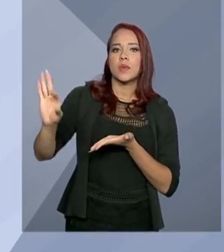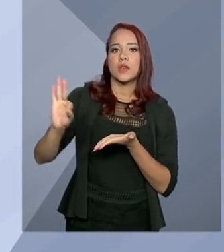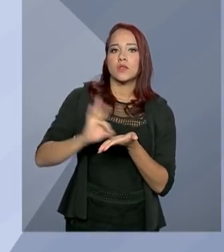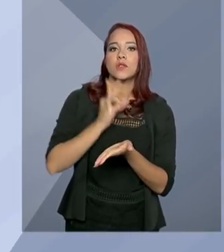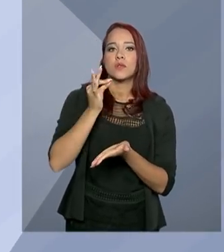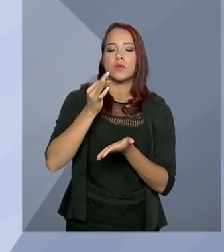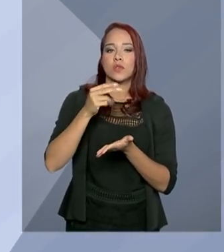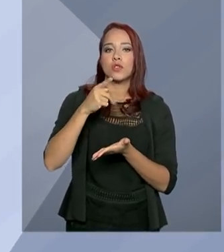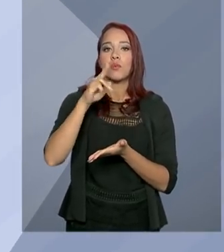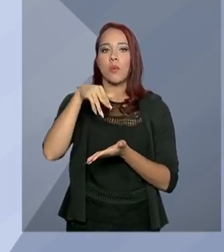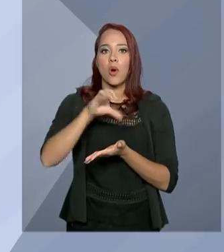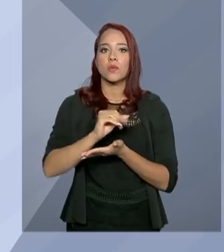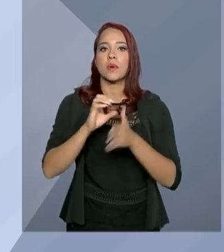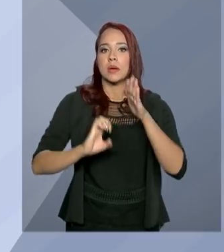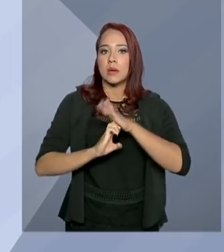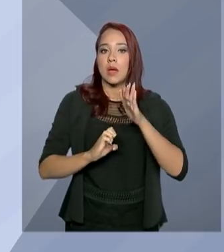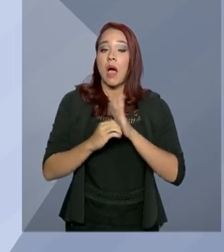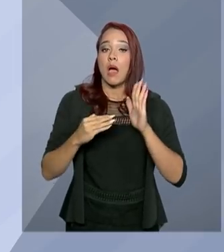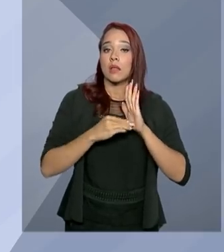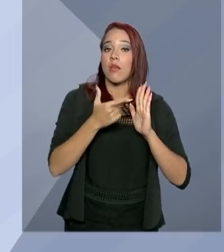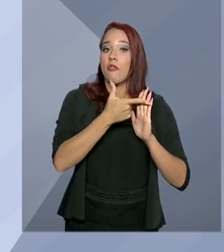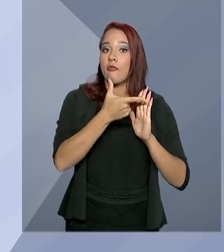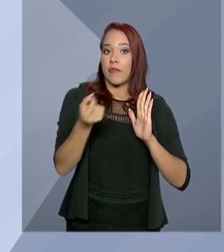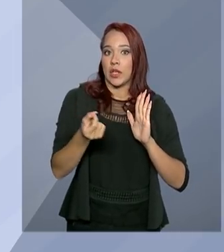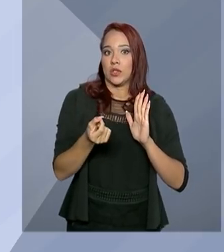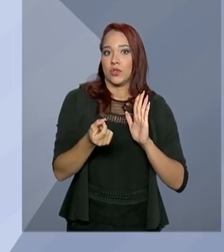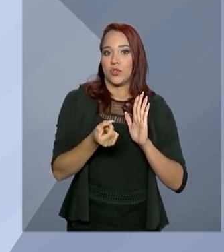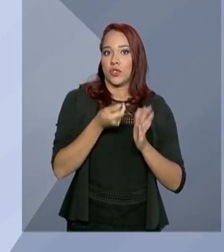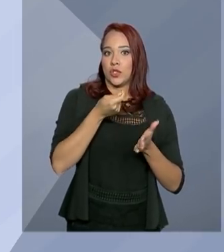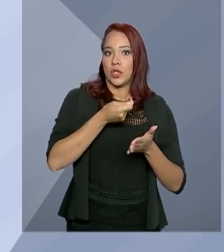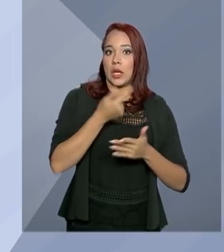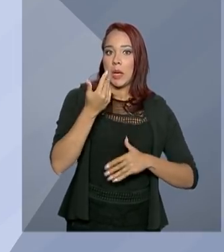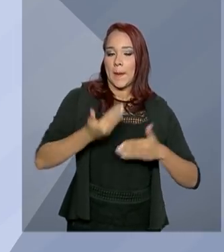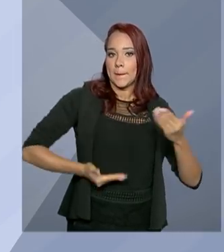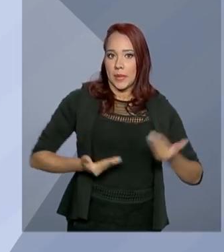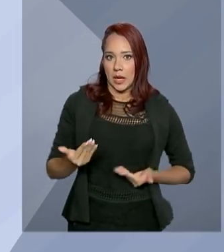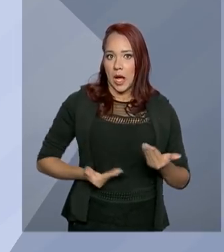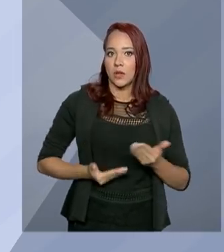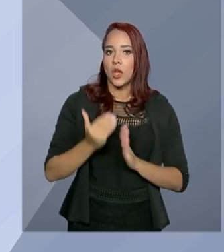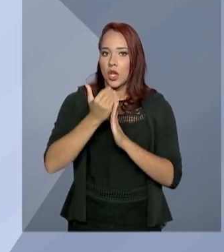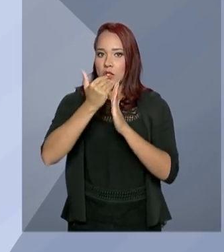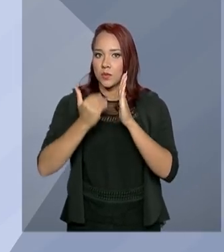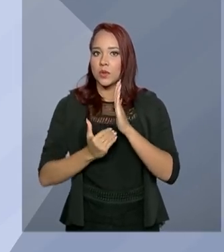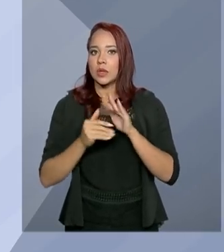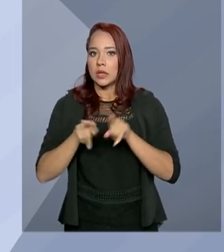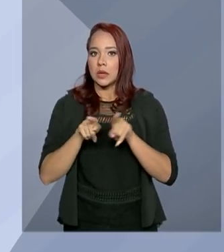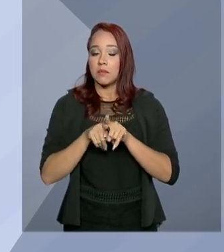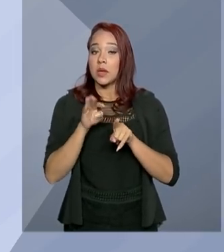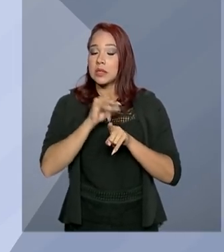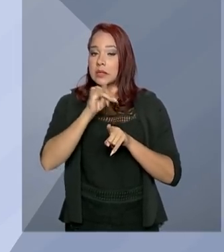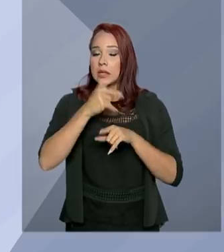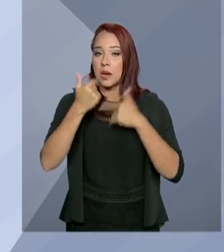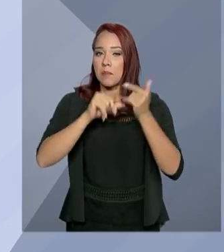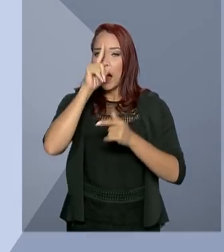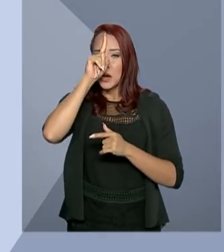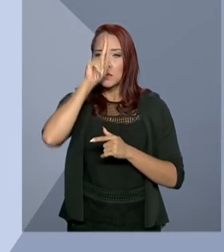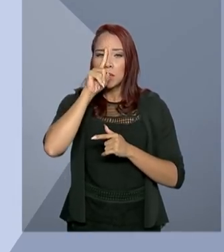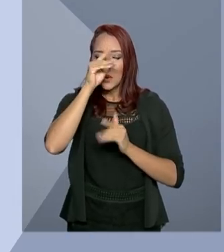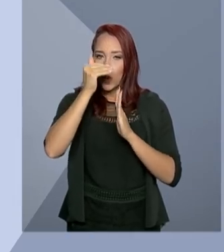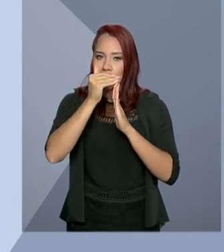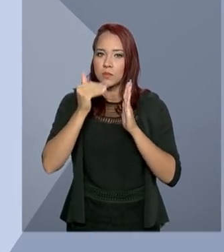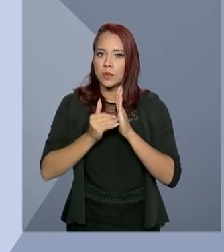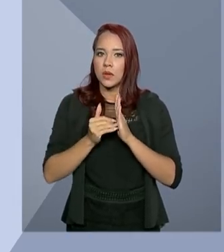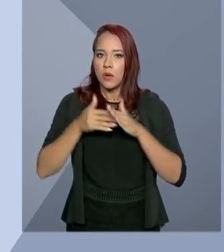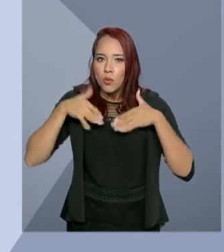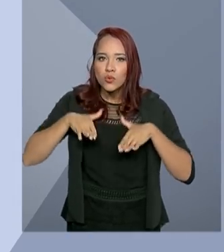de ponto para empresas com até 20 empregados e elimina alvarais para atividades consideradas de baixo risco, como costureira. A